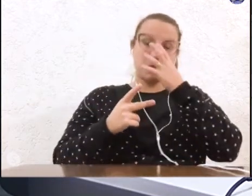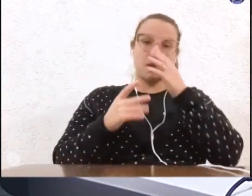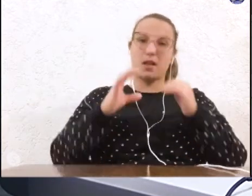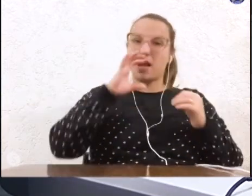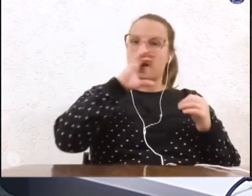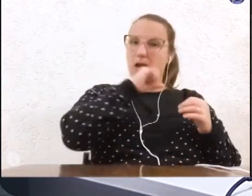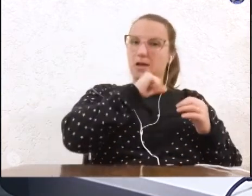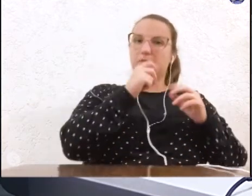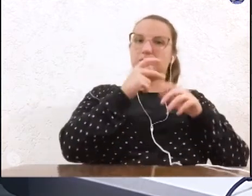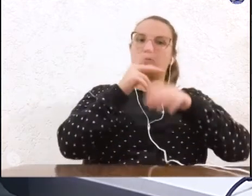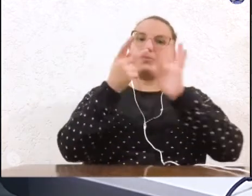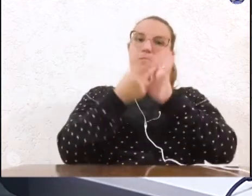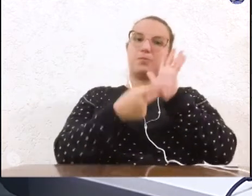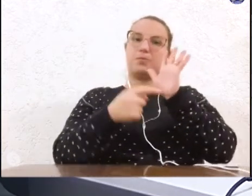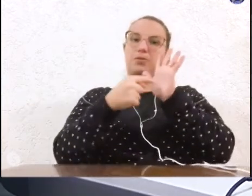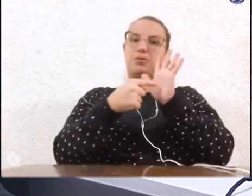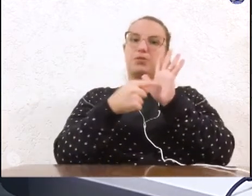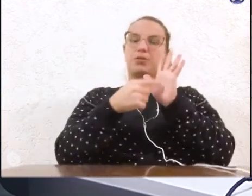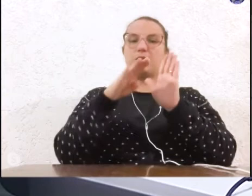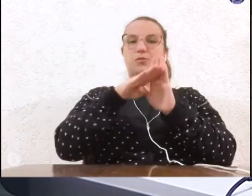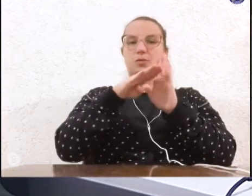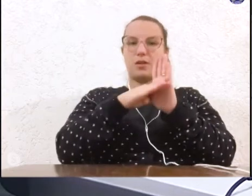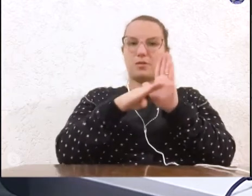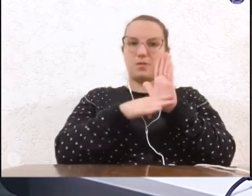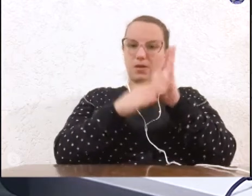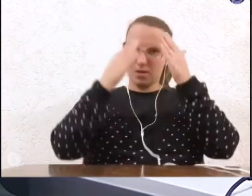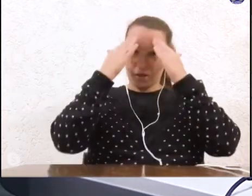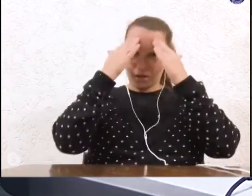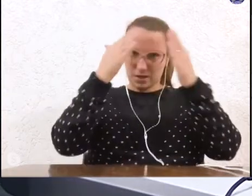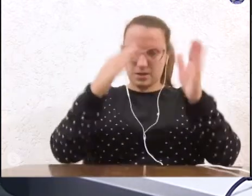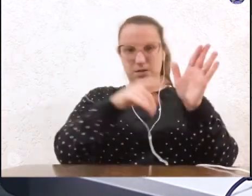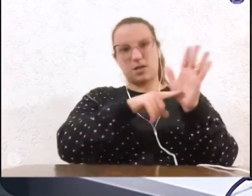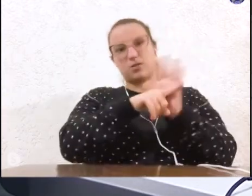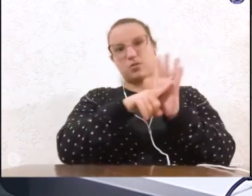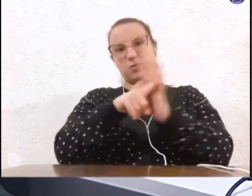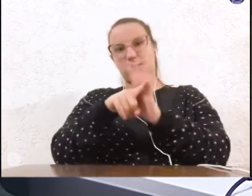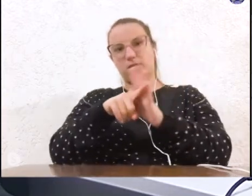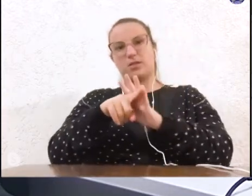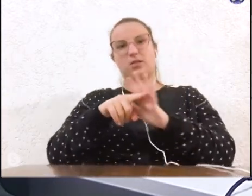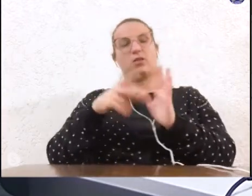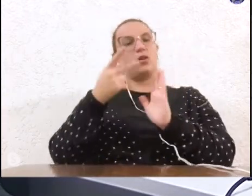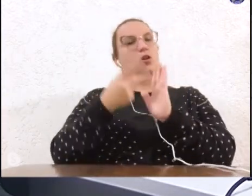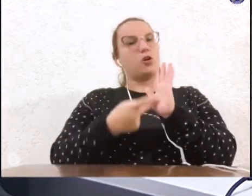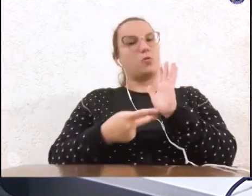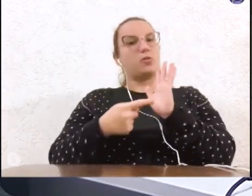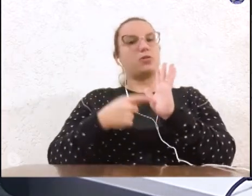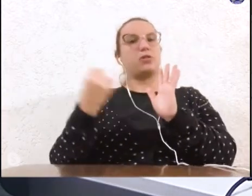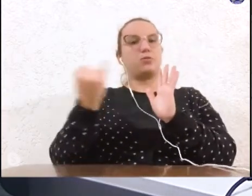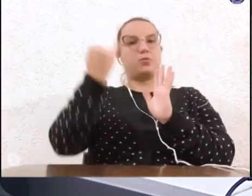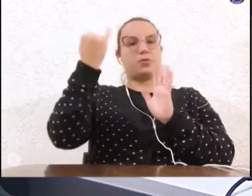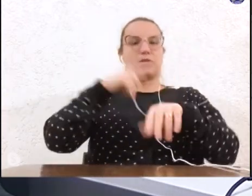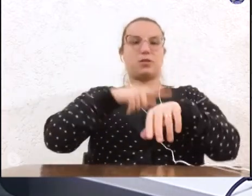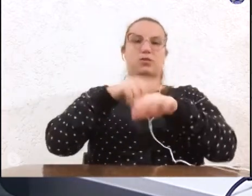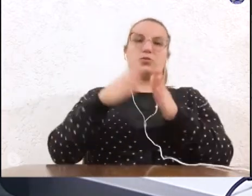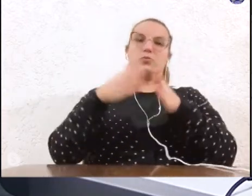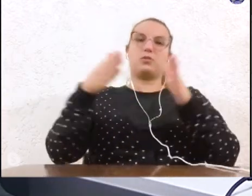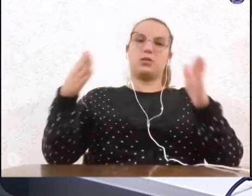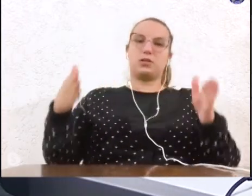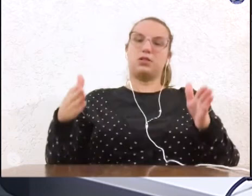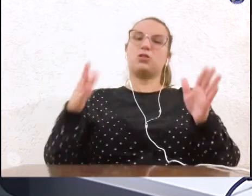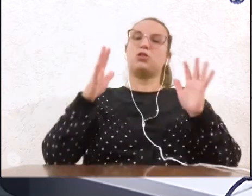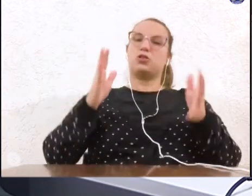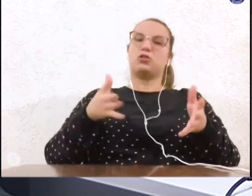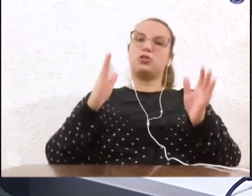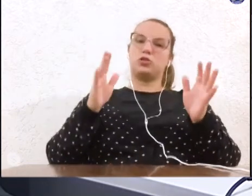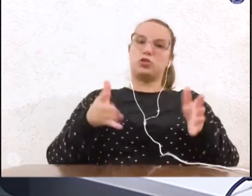projetos colocados em pauta agradecer a comissão inclusive esse projeto importante do perímetro urbano que foi tratado de forma